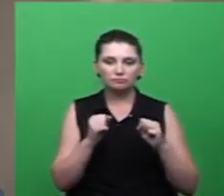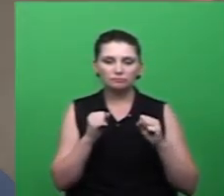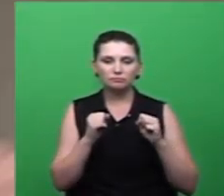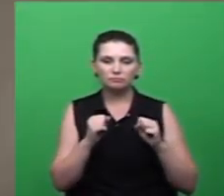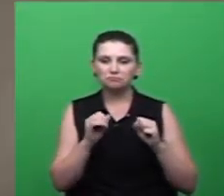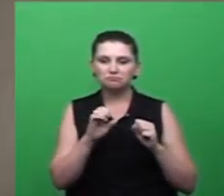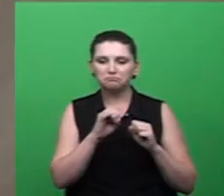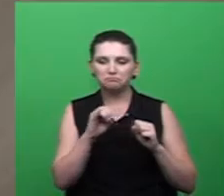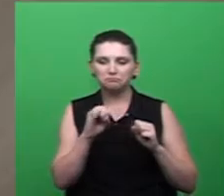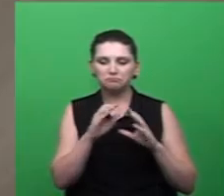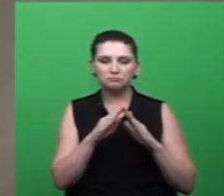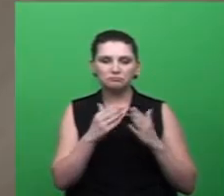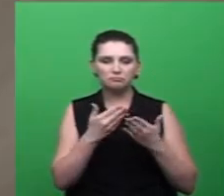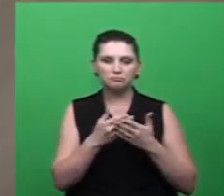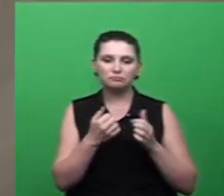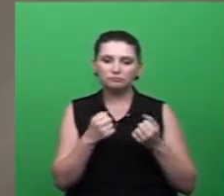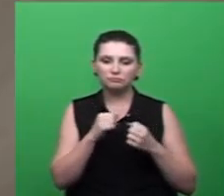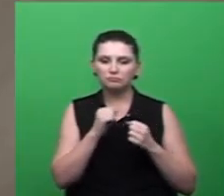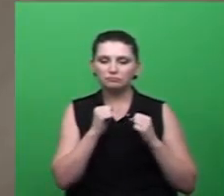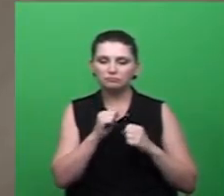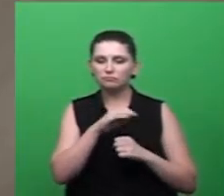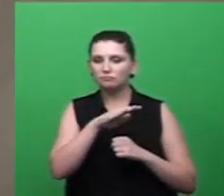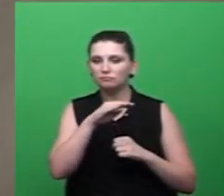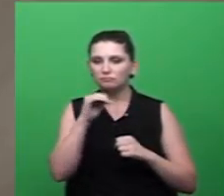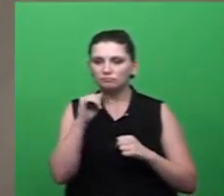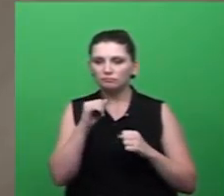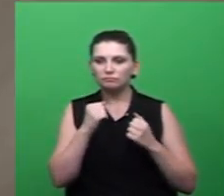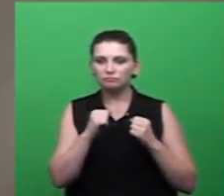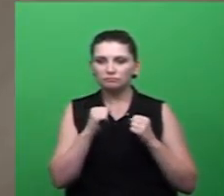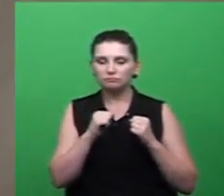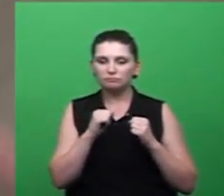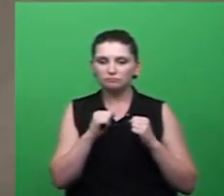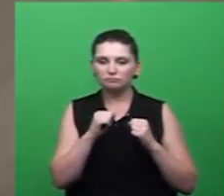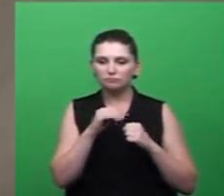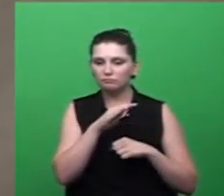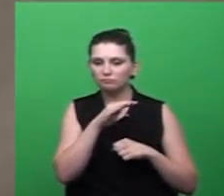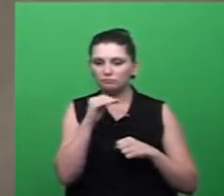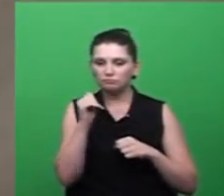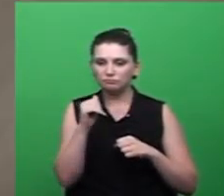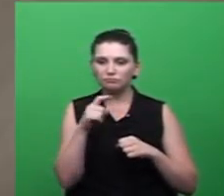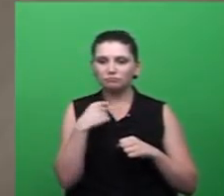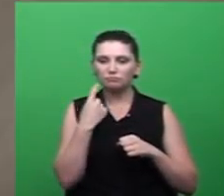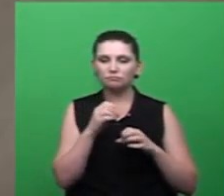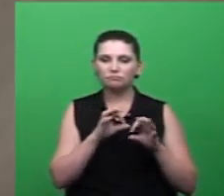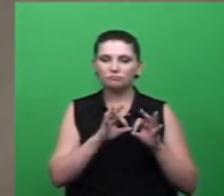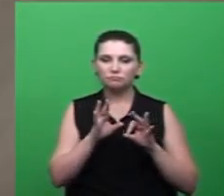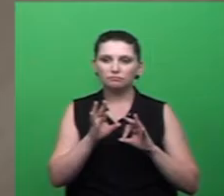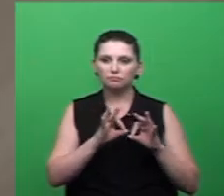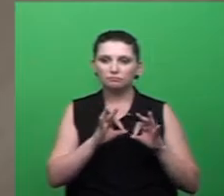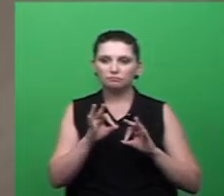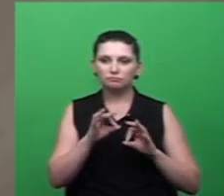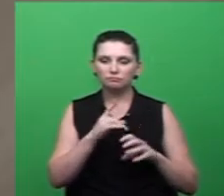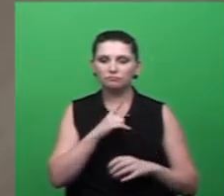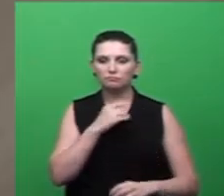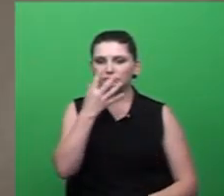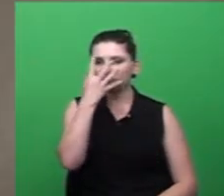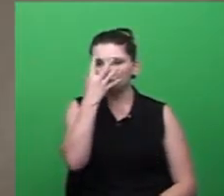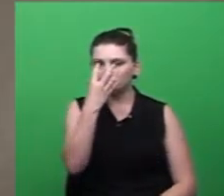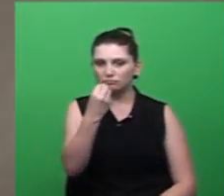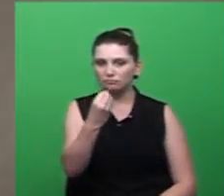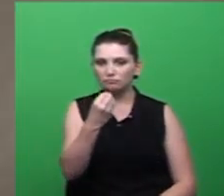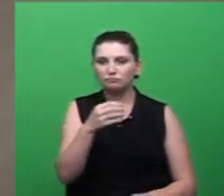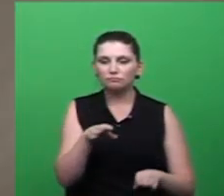então, estar organizando as ações da escola. Então, depois nós vamos ter aqui algumas fotos, né,